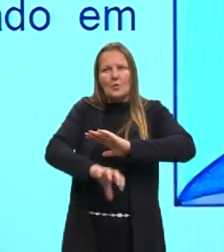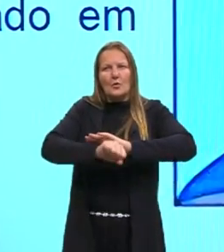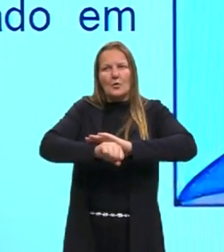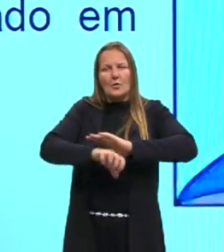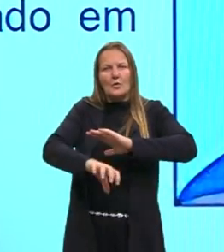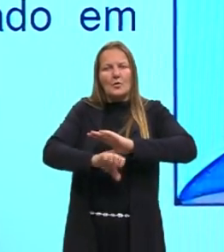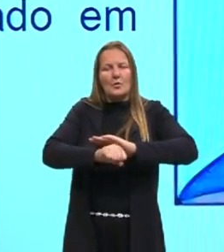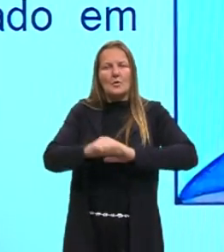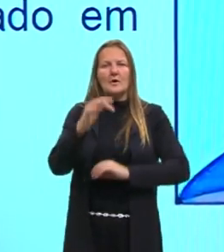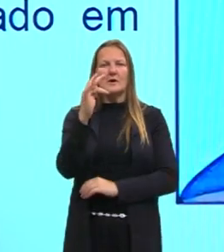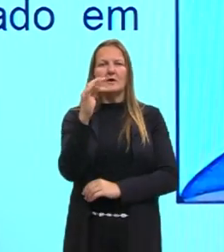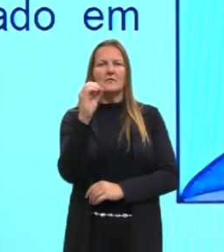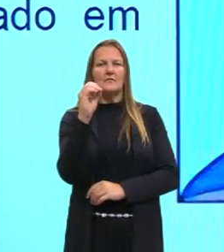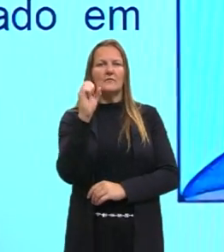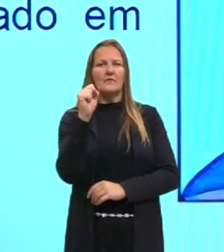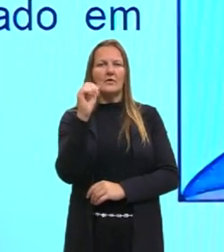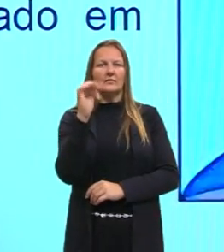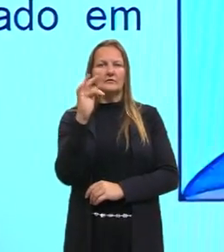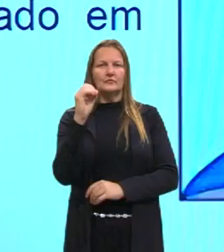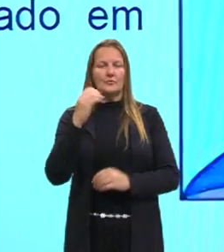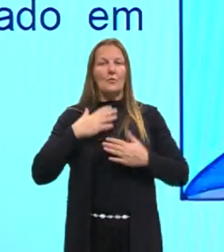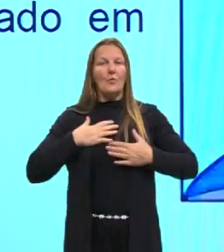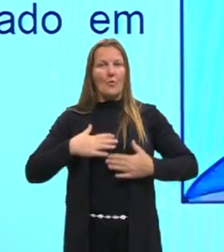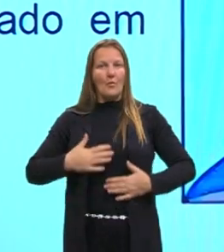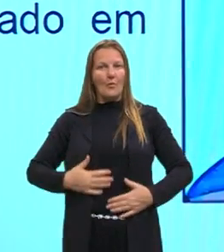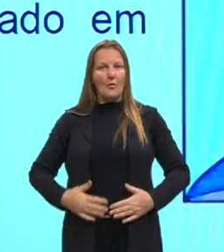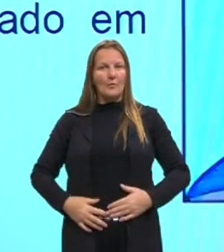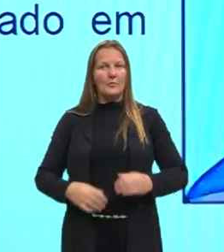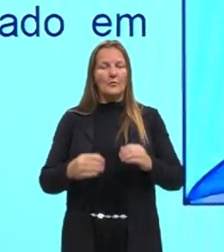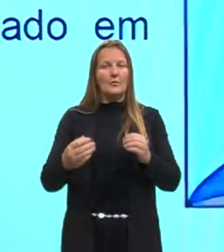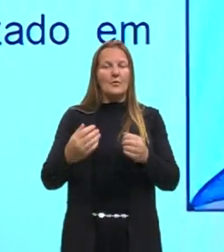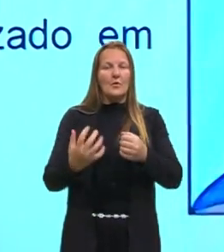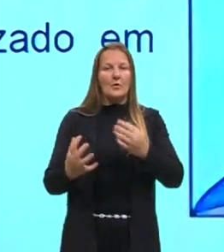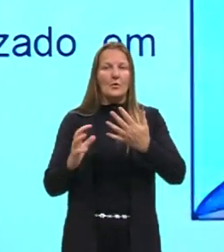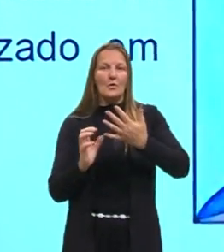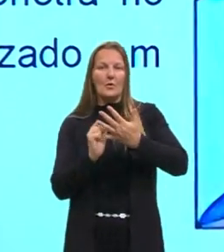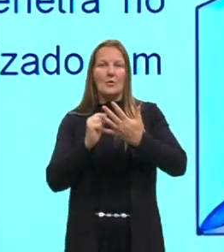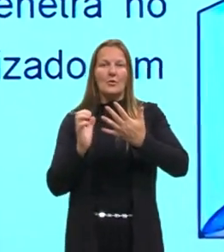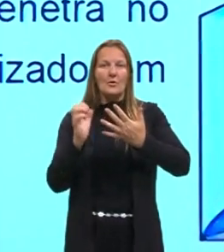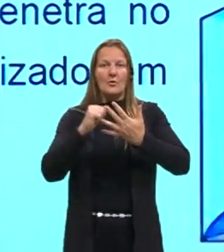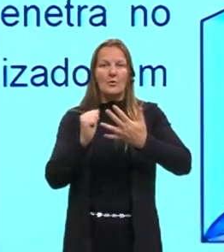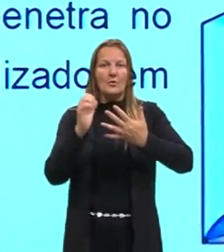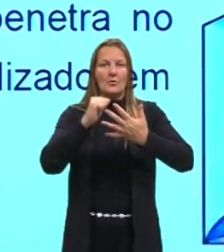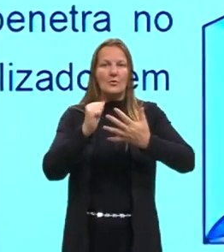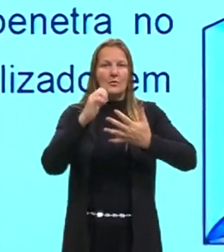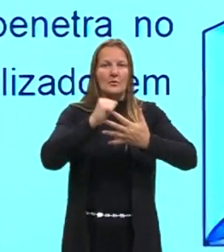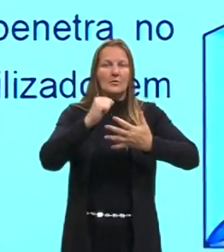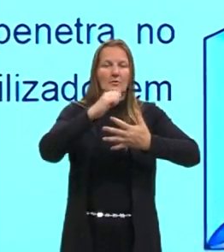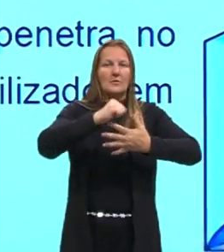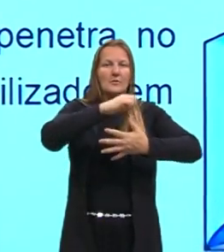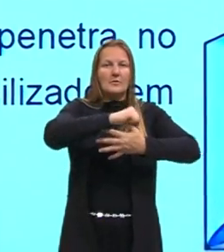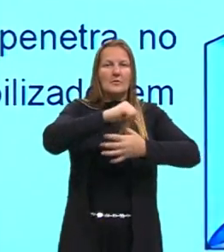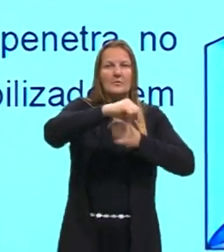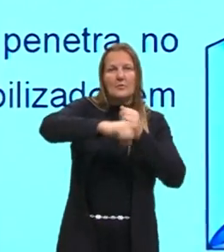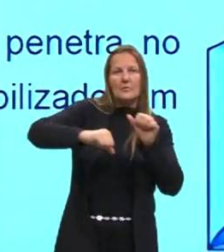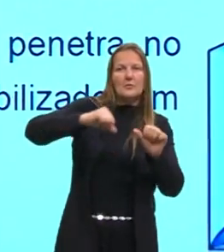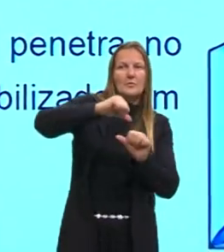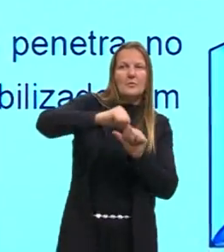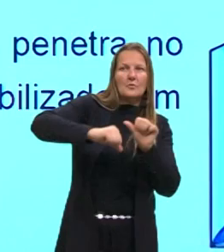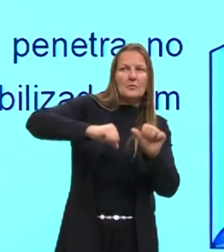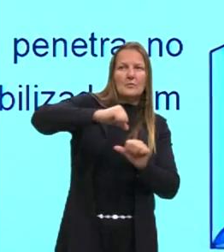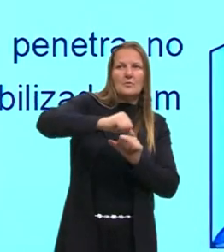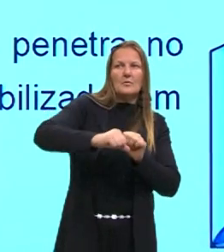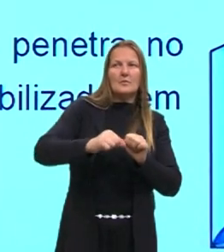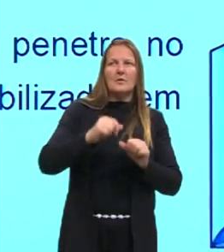fósforo no seu organismo. E assim, entra na cadeia alimentar. Depois, quando o fósforo, então, o fosfato, ele chega nas